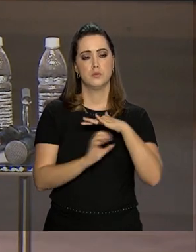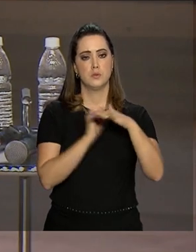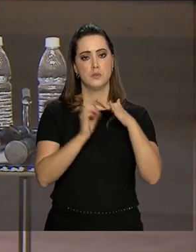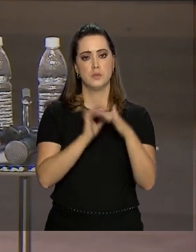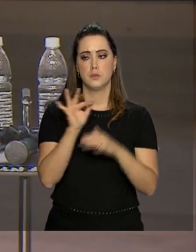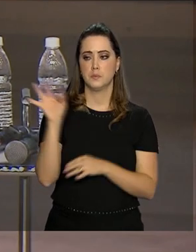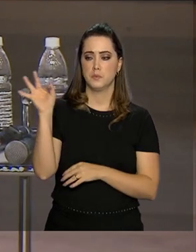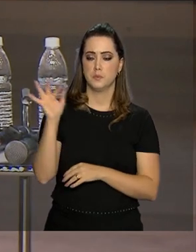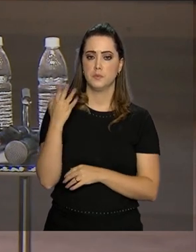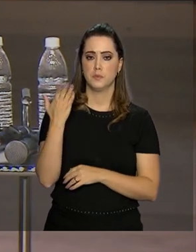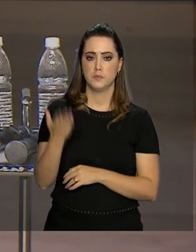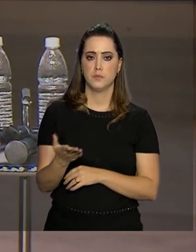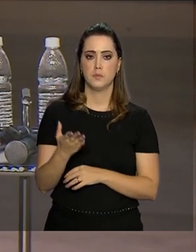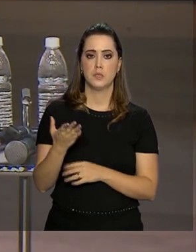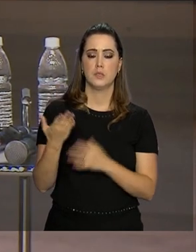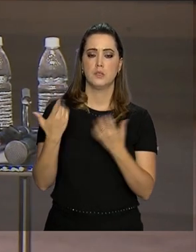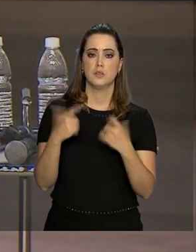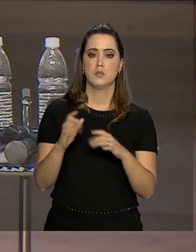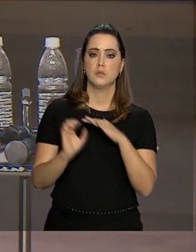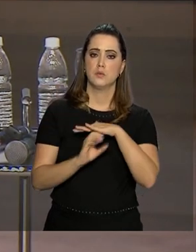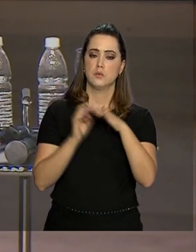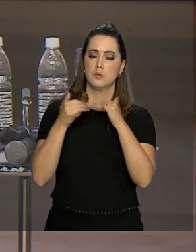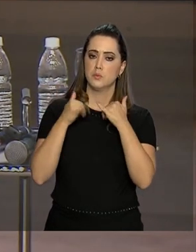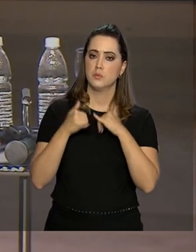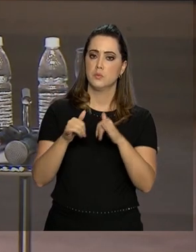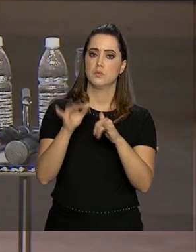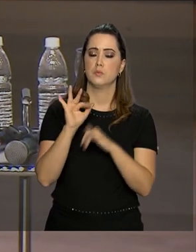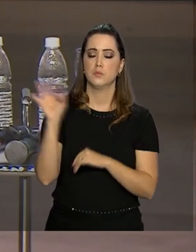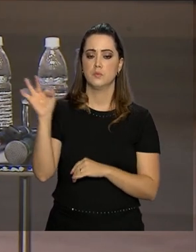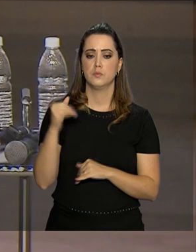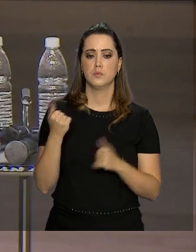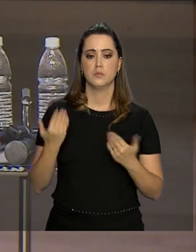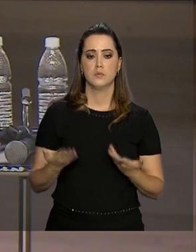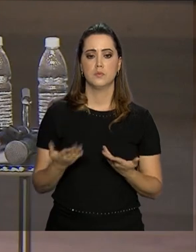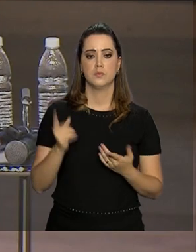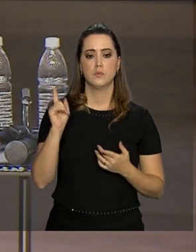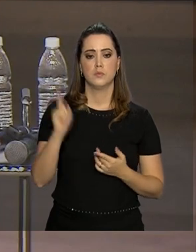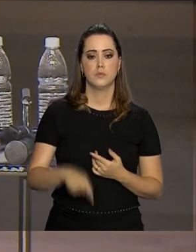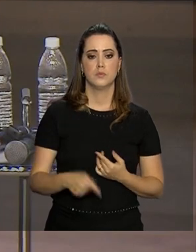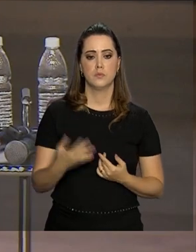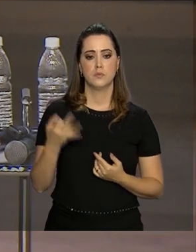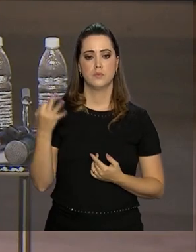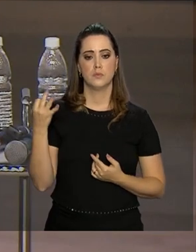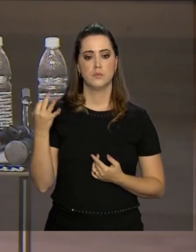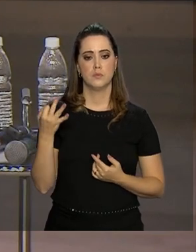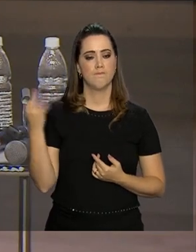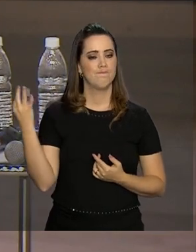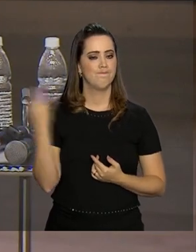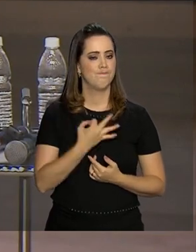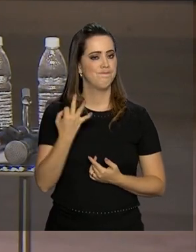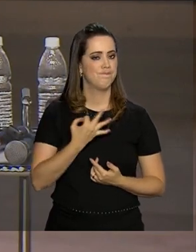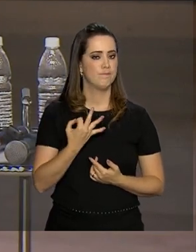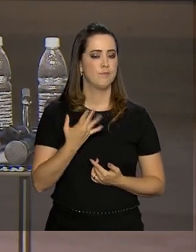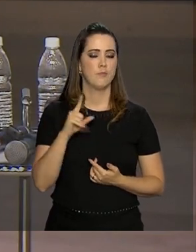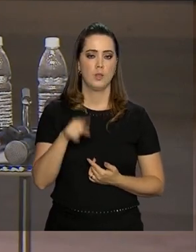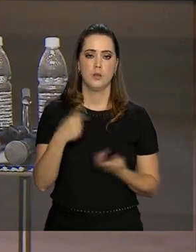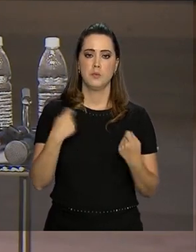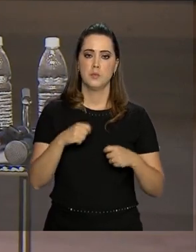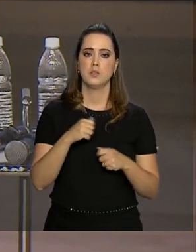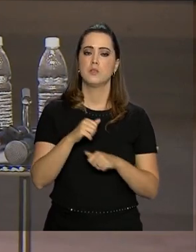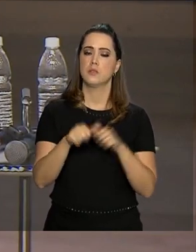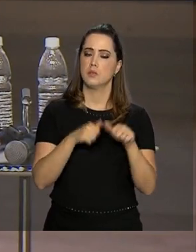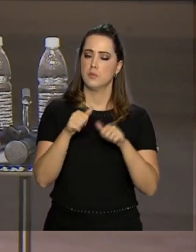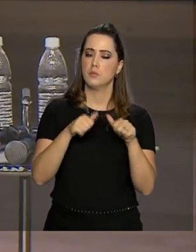federalizadas, essas distribuidoras de eletricidade federalizadas. É um caso excelente e que devia ser